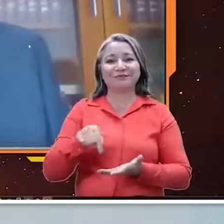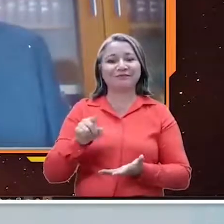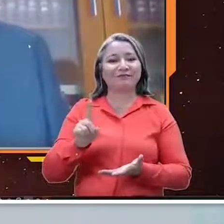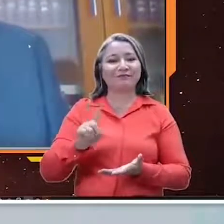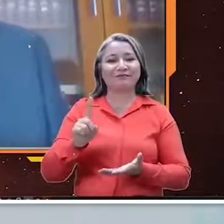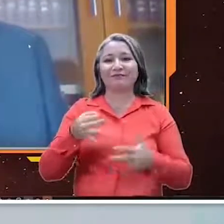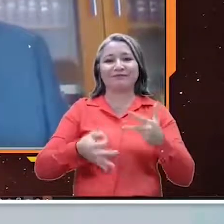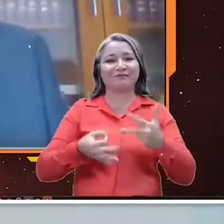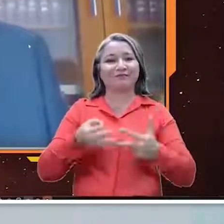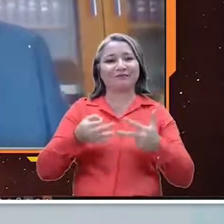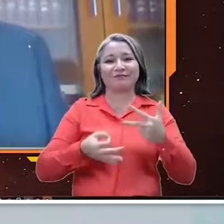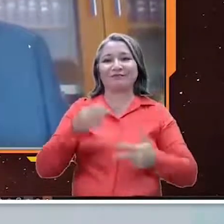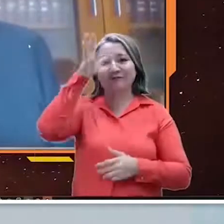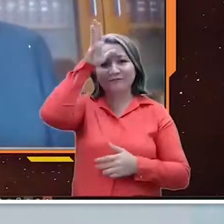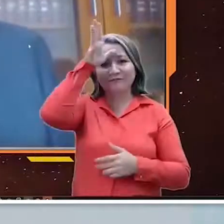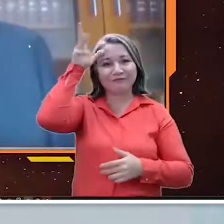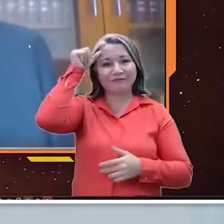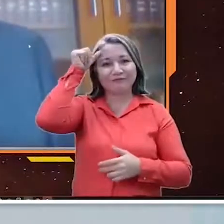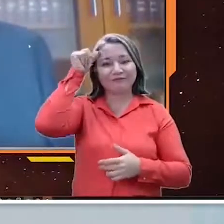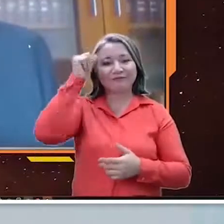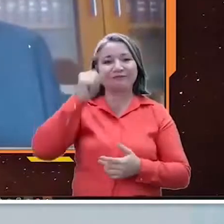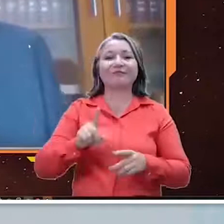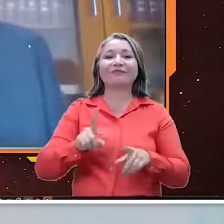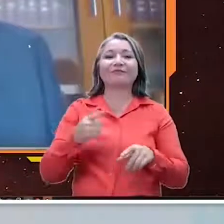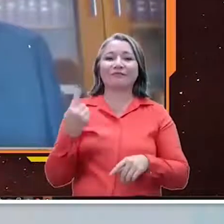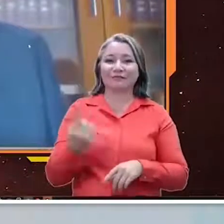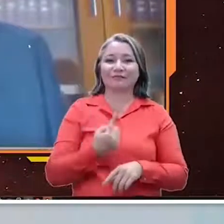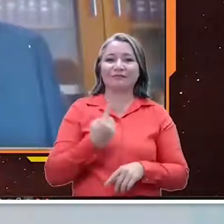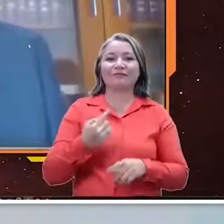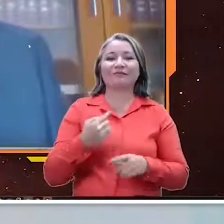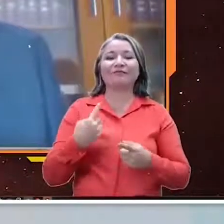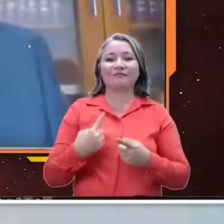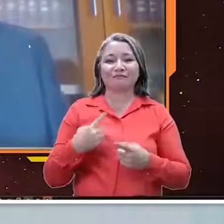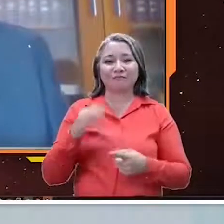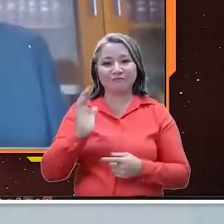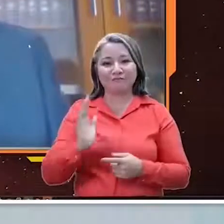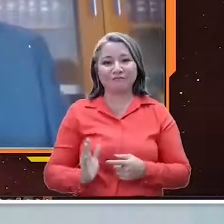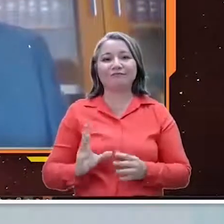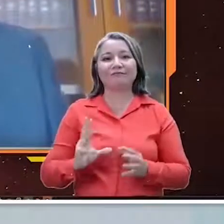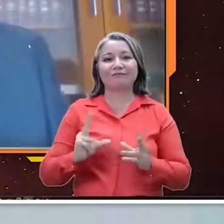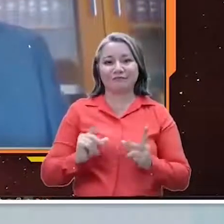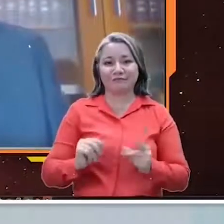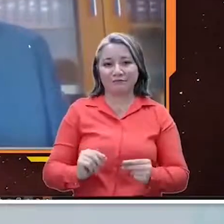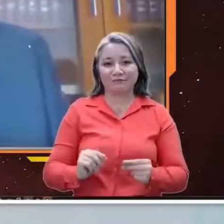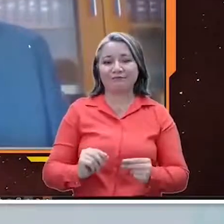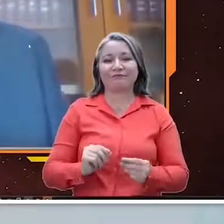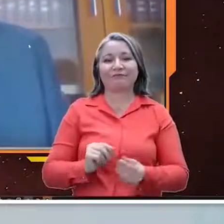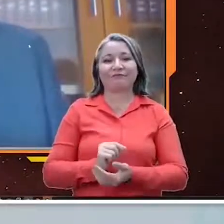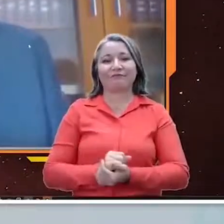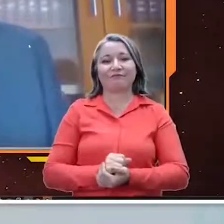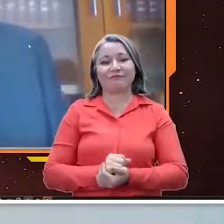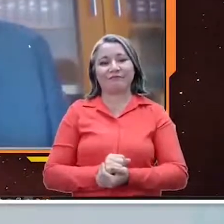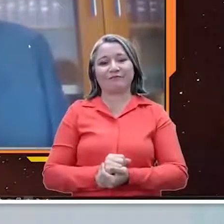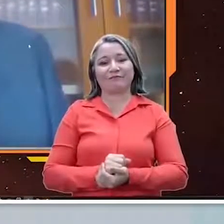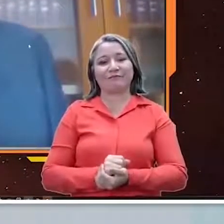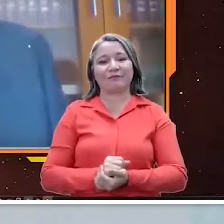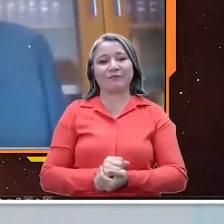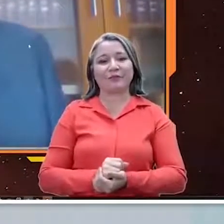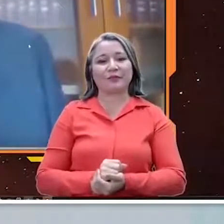Poder Judiciário de Mato Grosso. Nós também avançamos muito, mas o Brasil inteiro avançou muito.